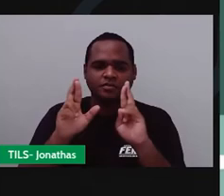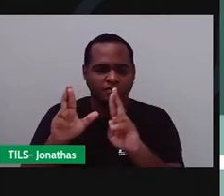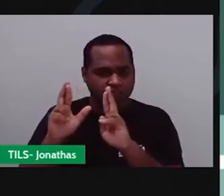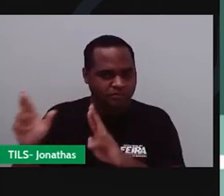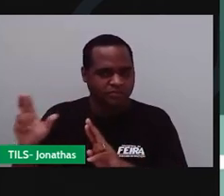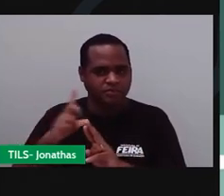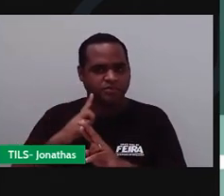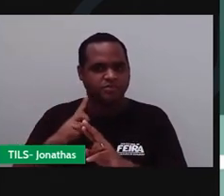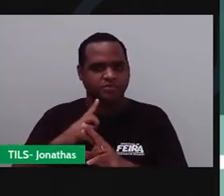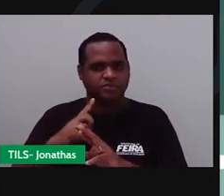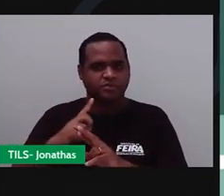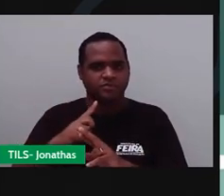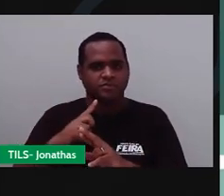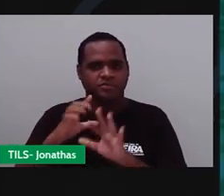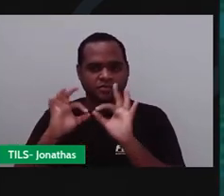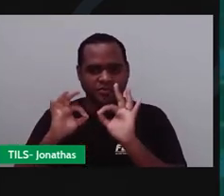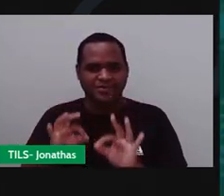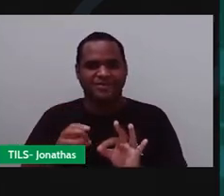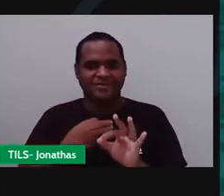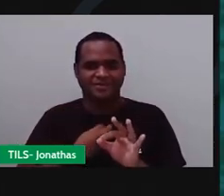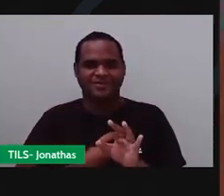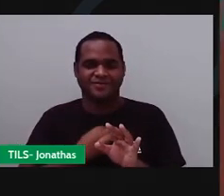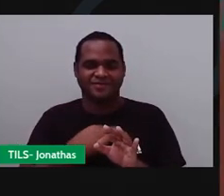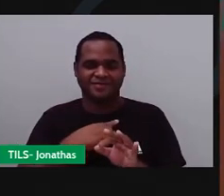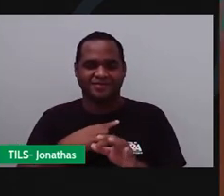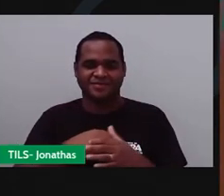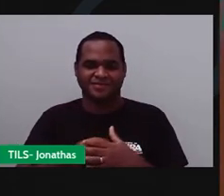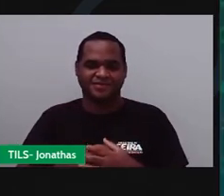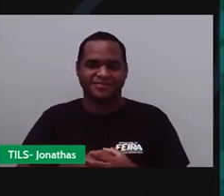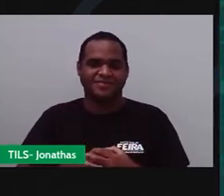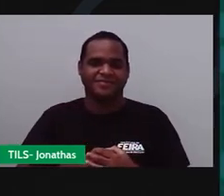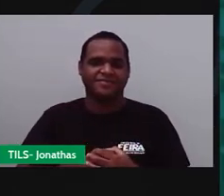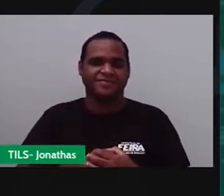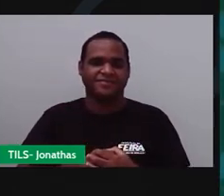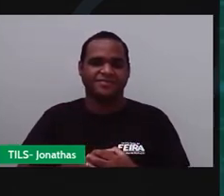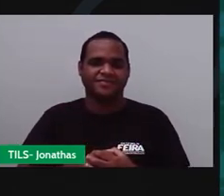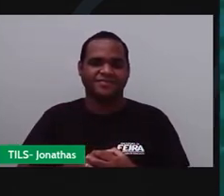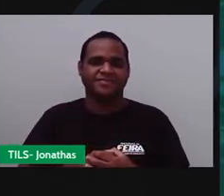intimidar nenhuma espécie de animal. Inclusive, o Romano...